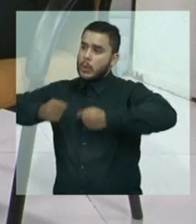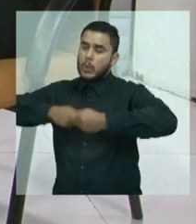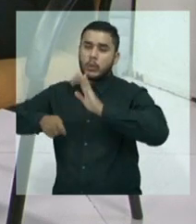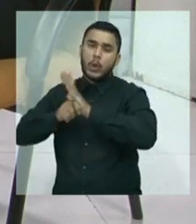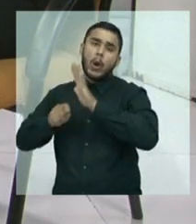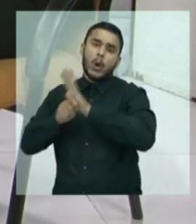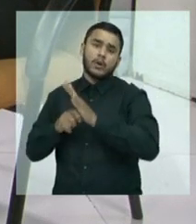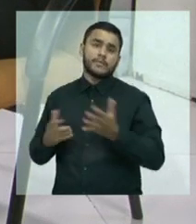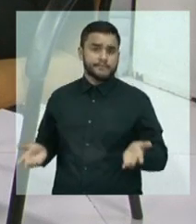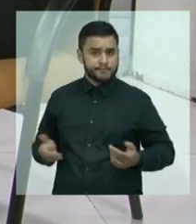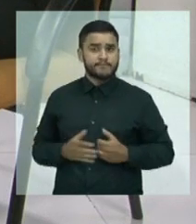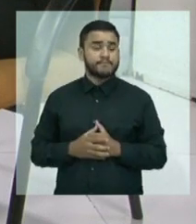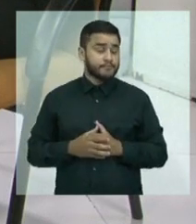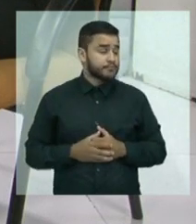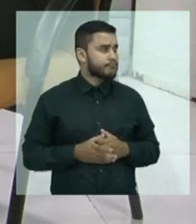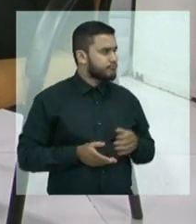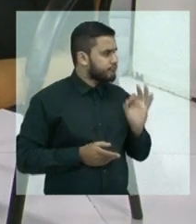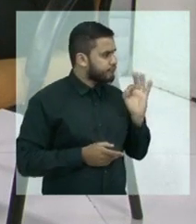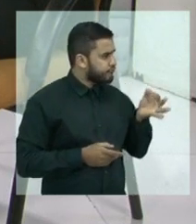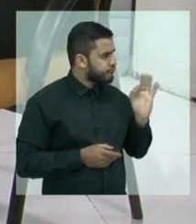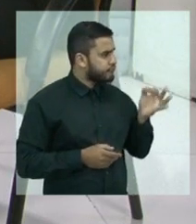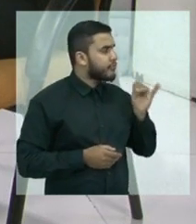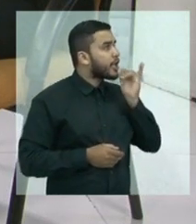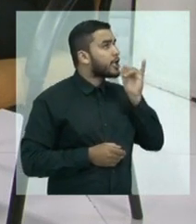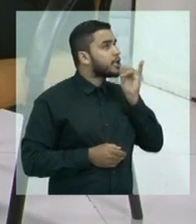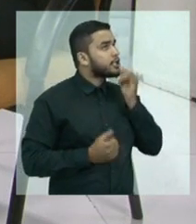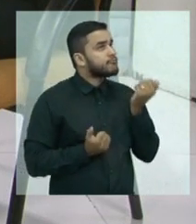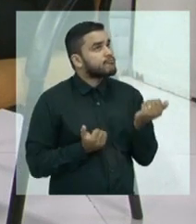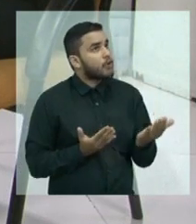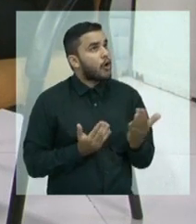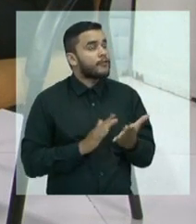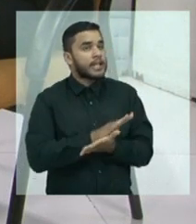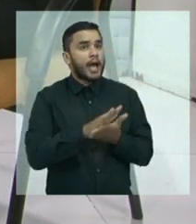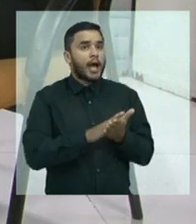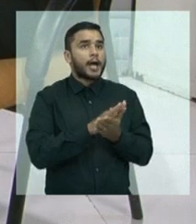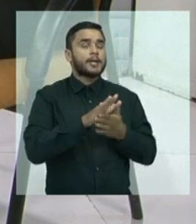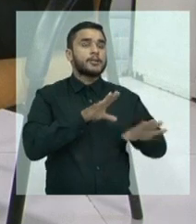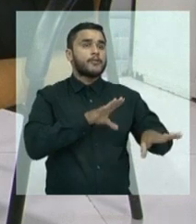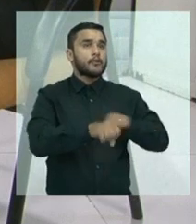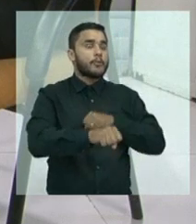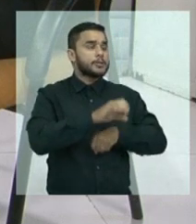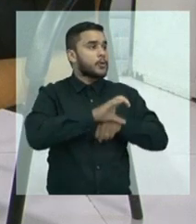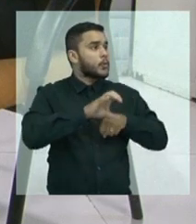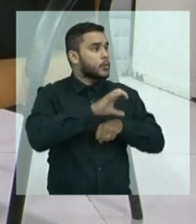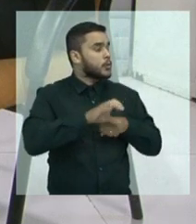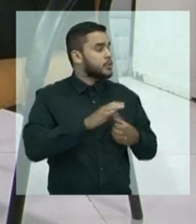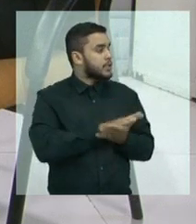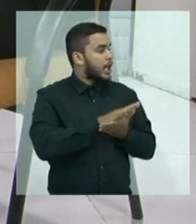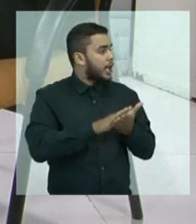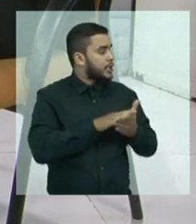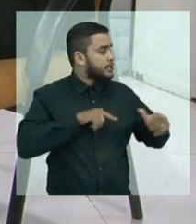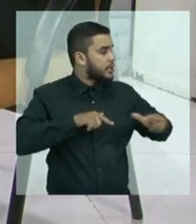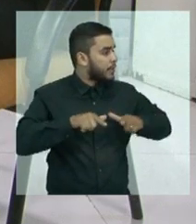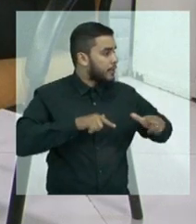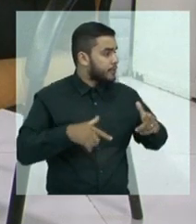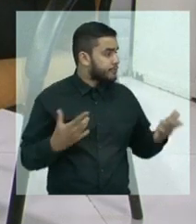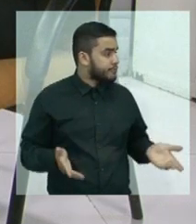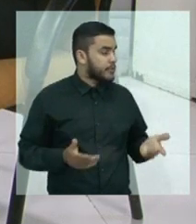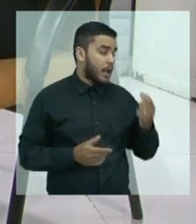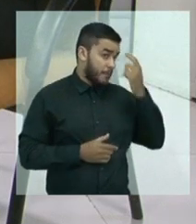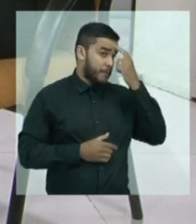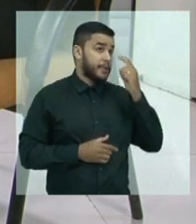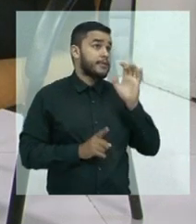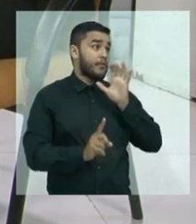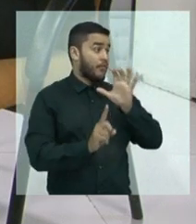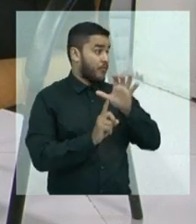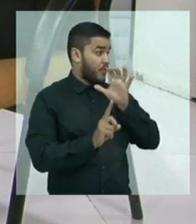Por exemplo, um jovem adolescente que não tem formação profissional, não tem emprego, ele de repente é atraído por um traficante. Olha,